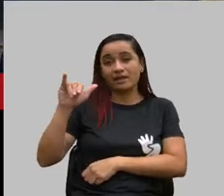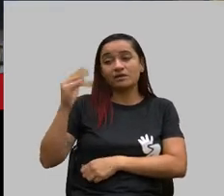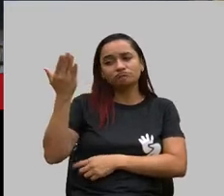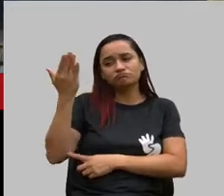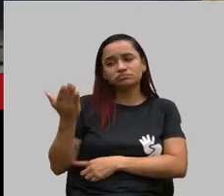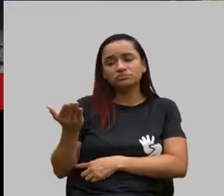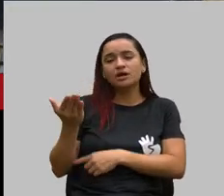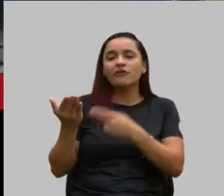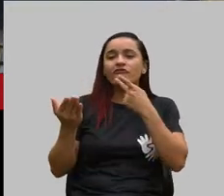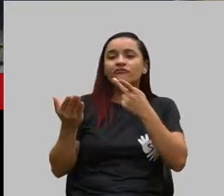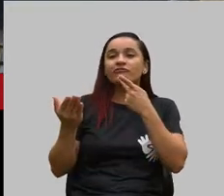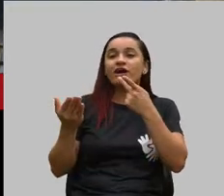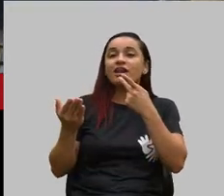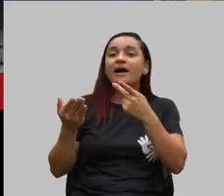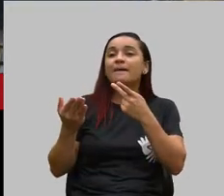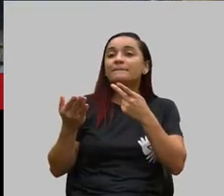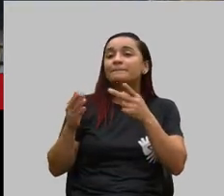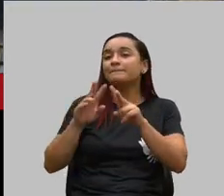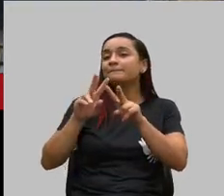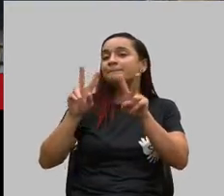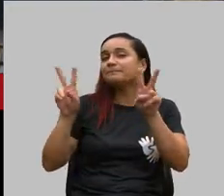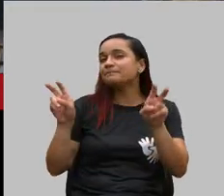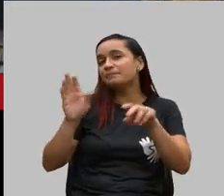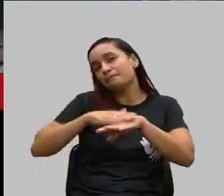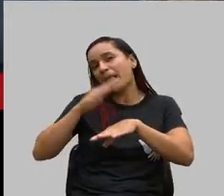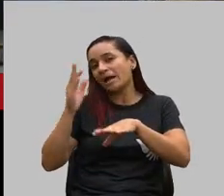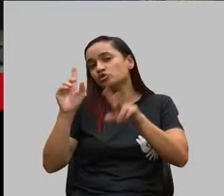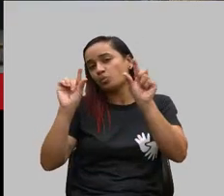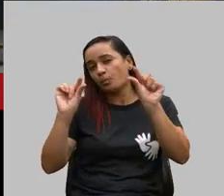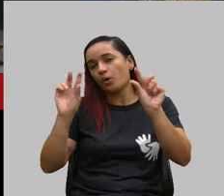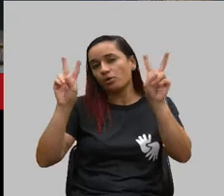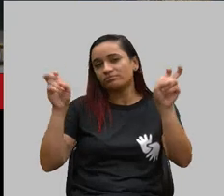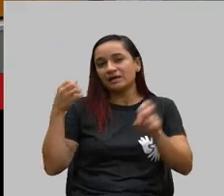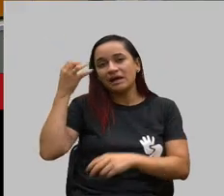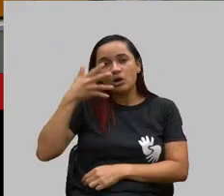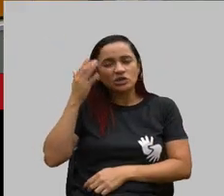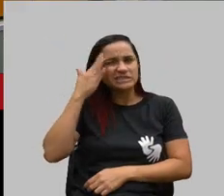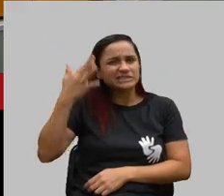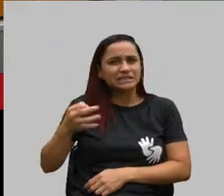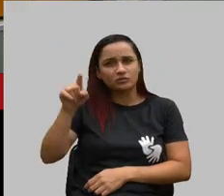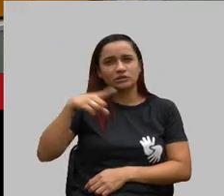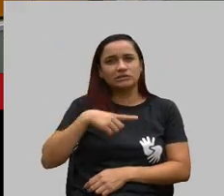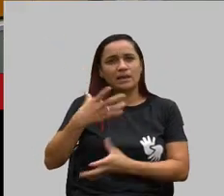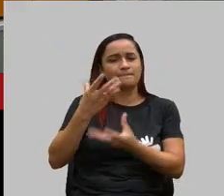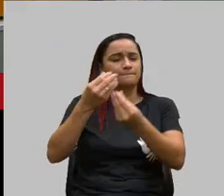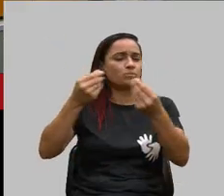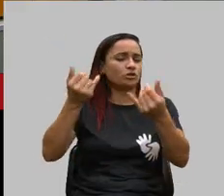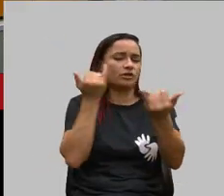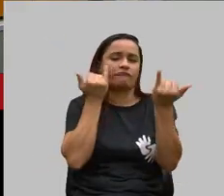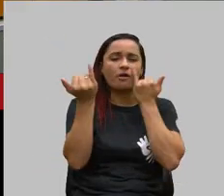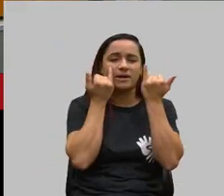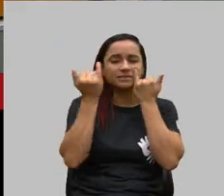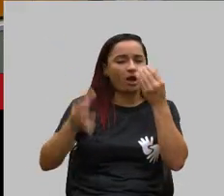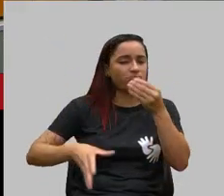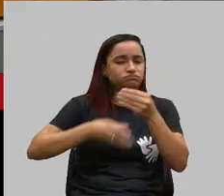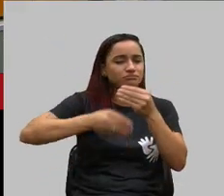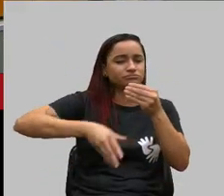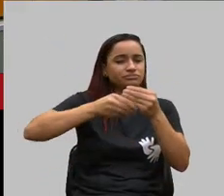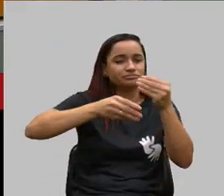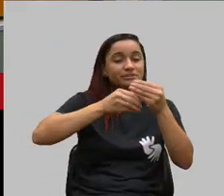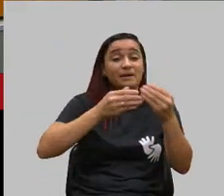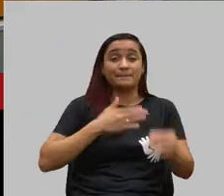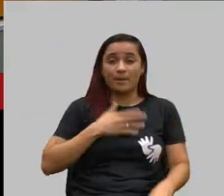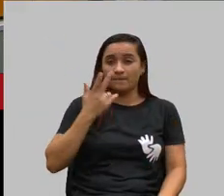mais para nós. Eu tenho certeza que tem muito a contribuir aqui conosco. Meu pai já dizia,